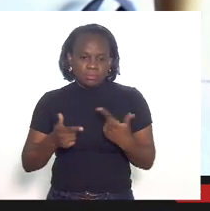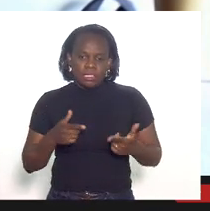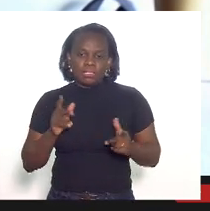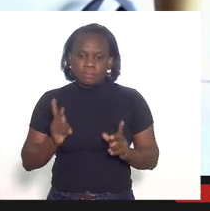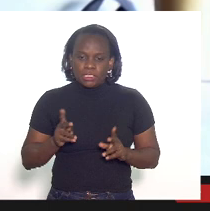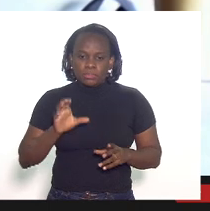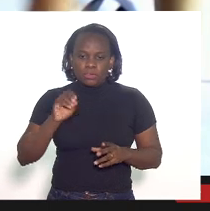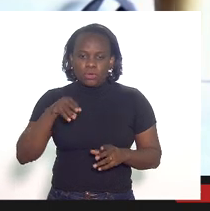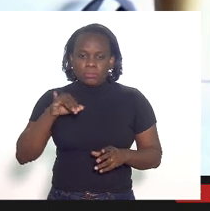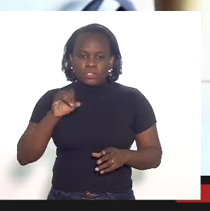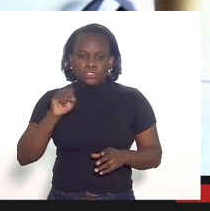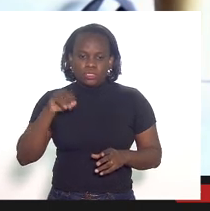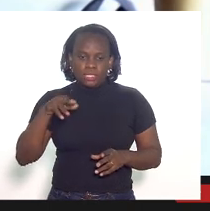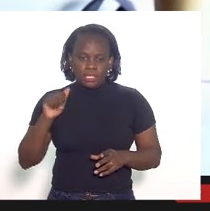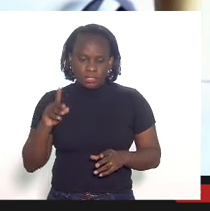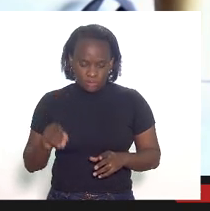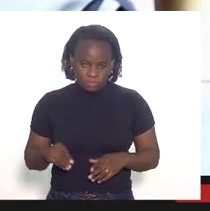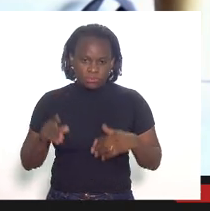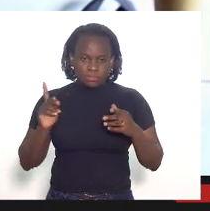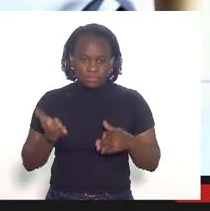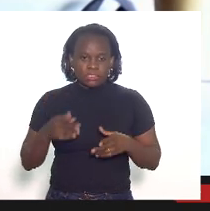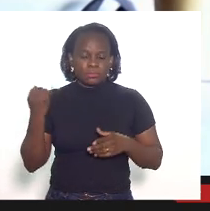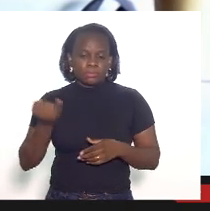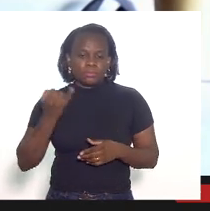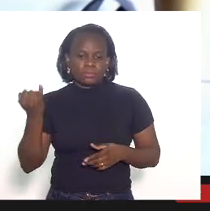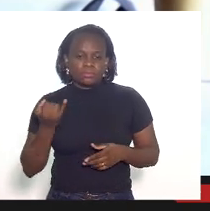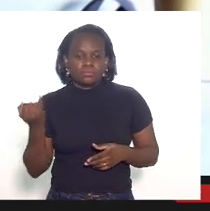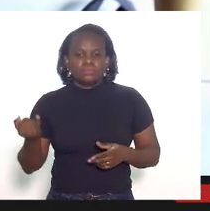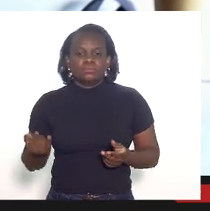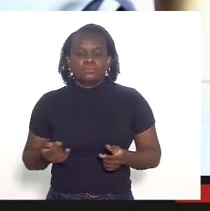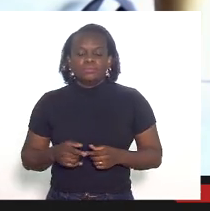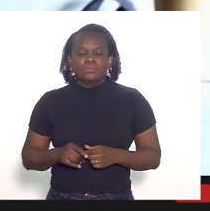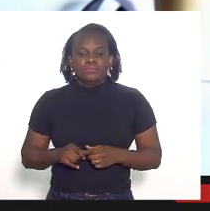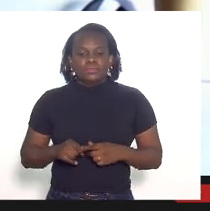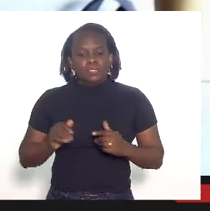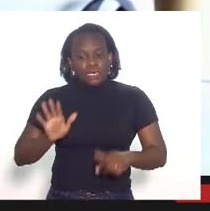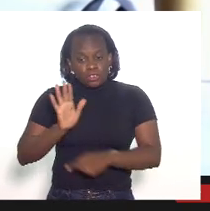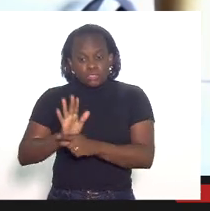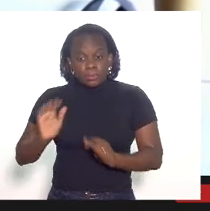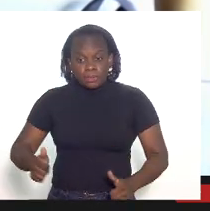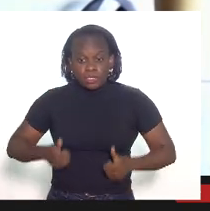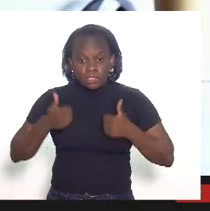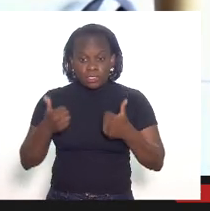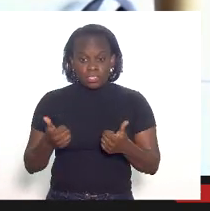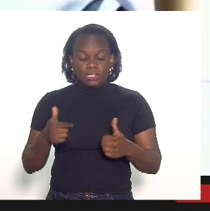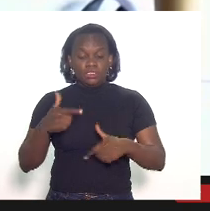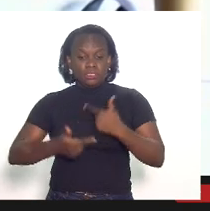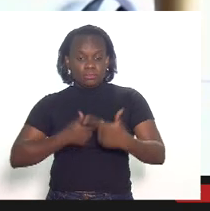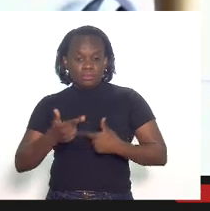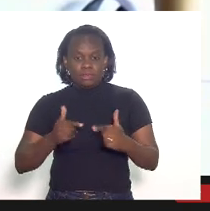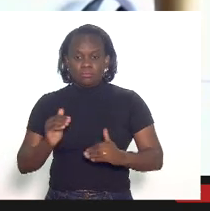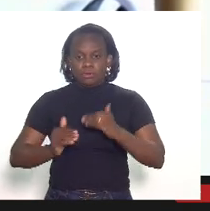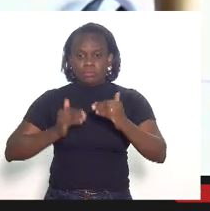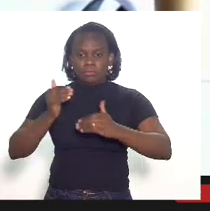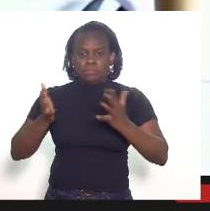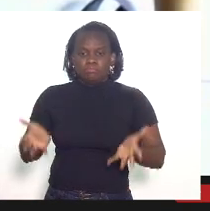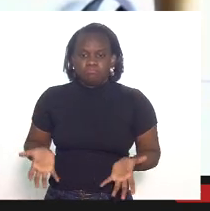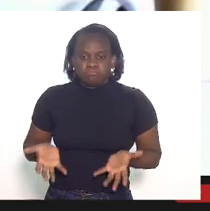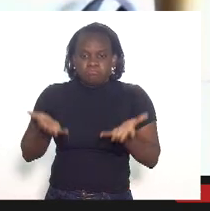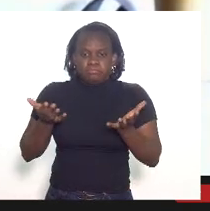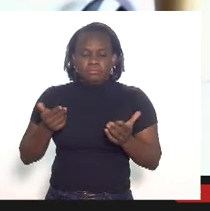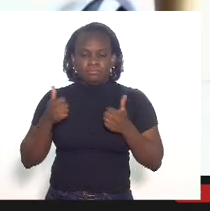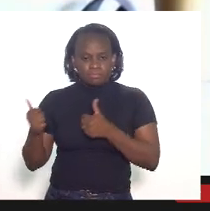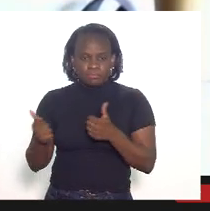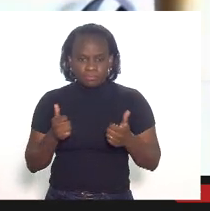comissionado isso é um passo importante para melhorar e fazer crescer a qualidade